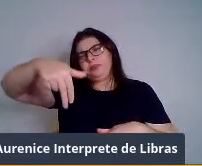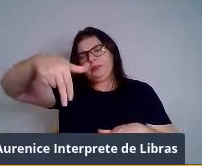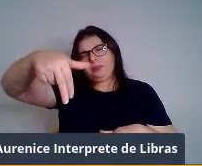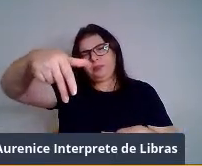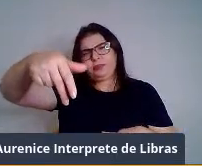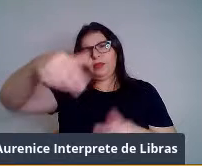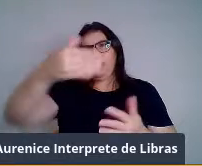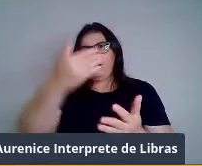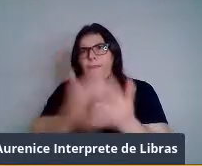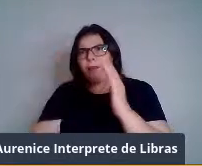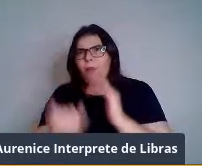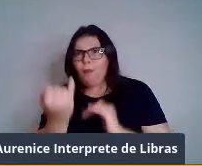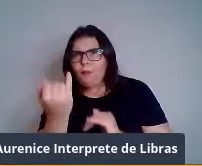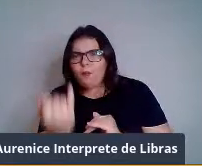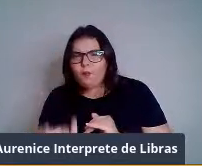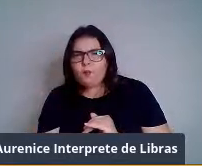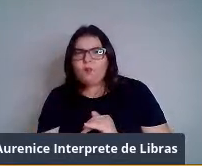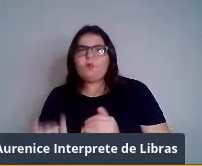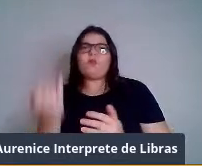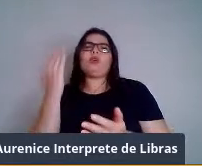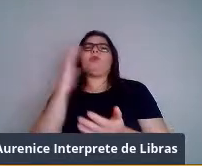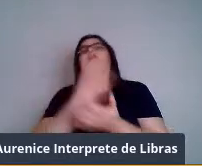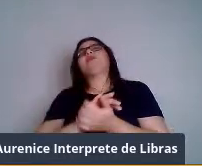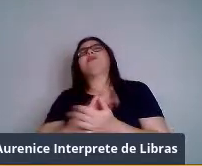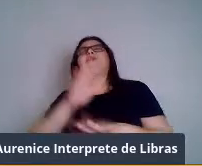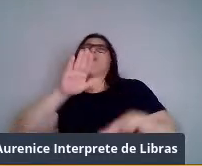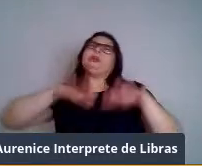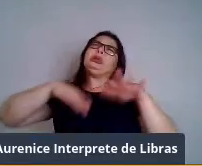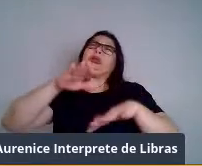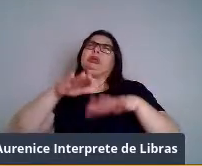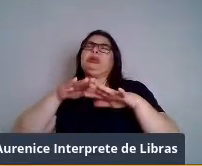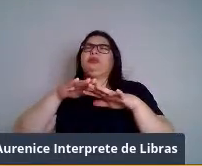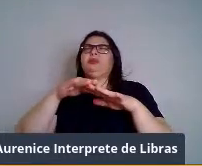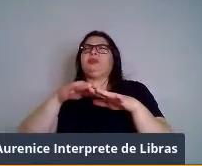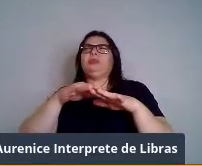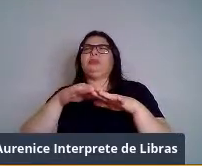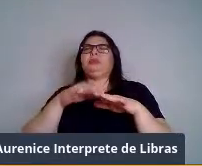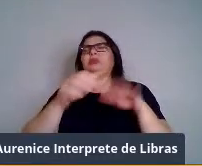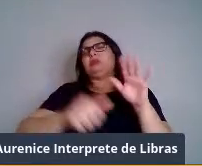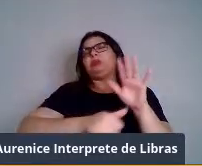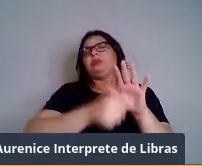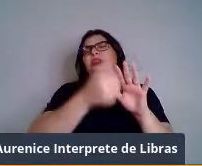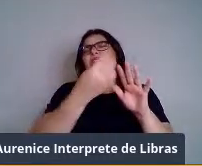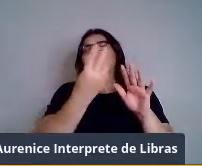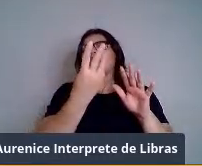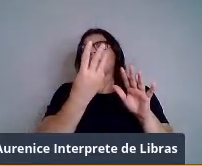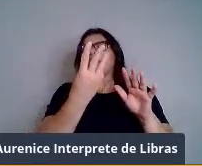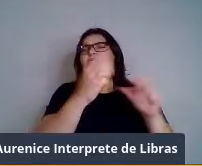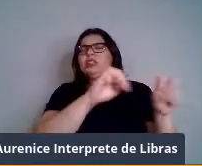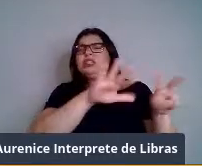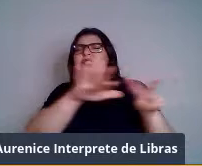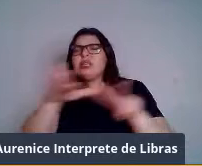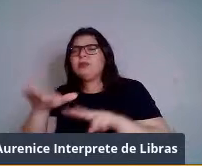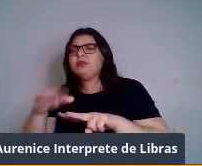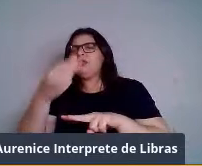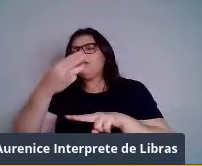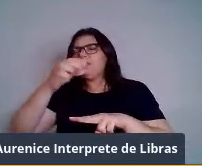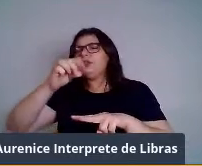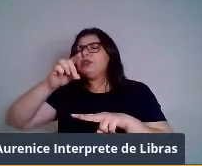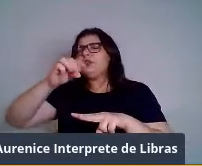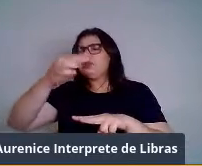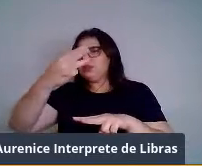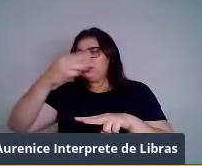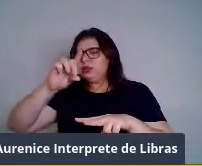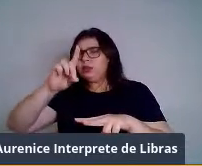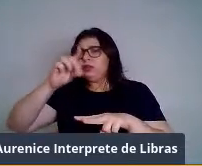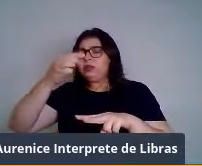peso nos primeiros 3... nas primeiras 3 semanas, nos primeiros 30 dias. Se eu continuar